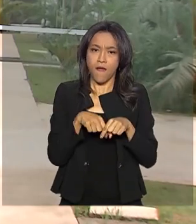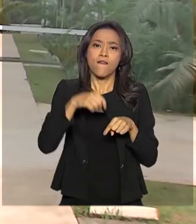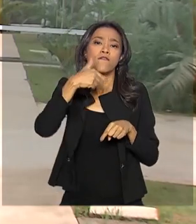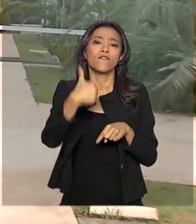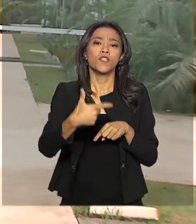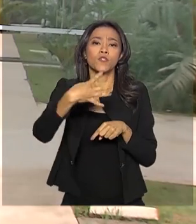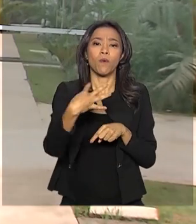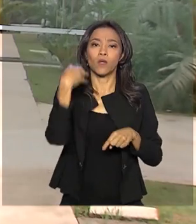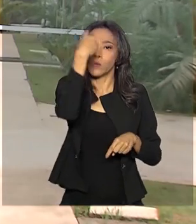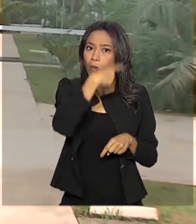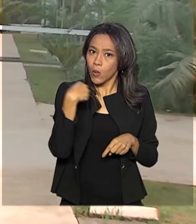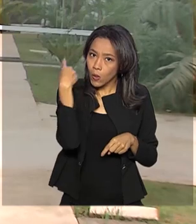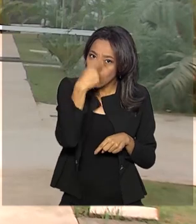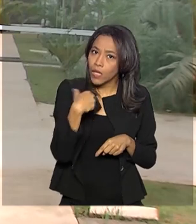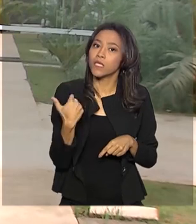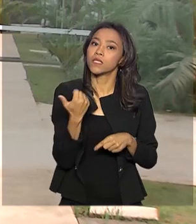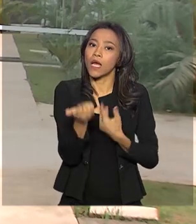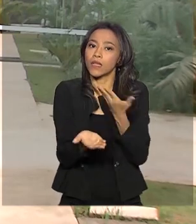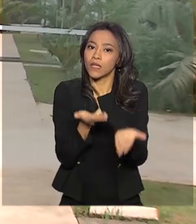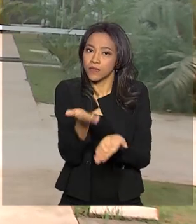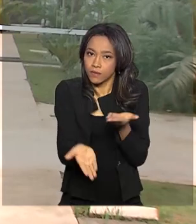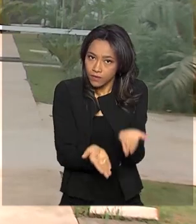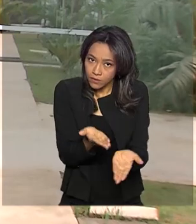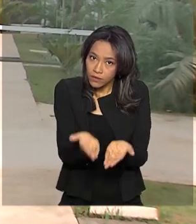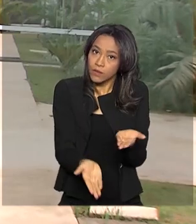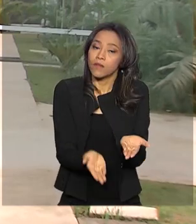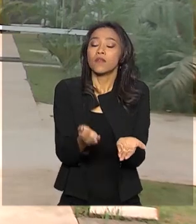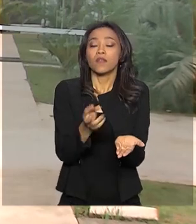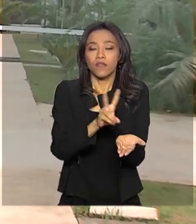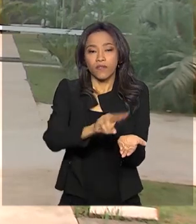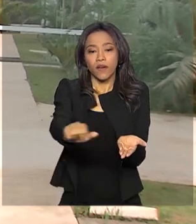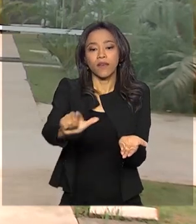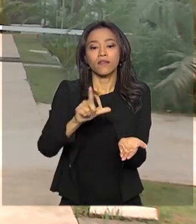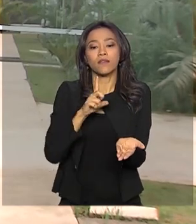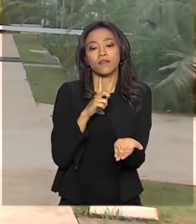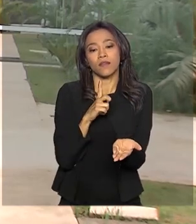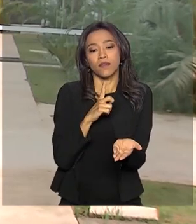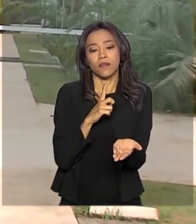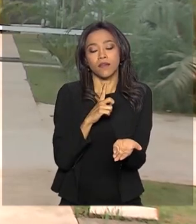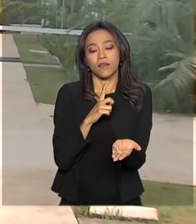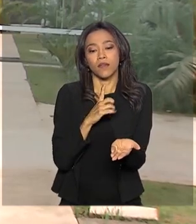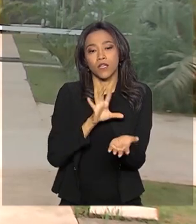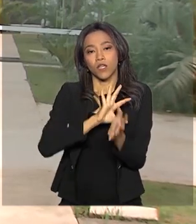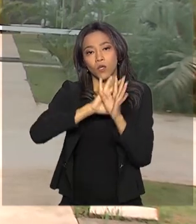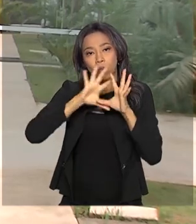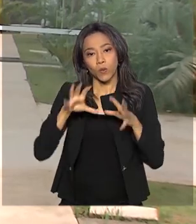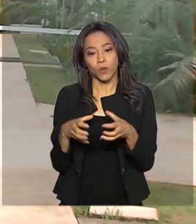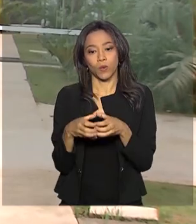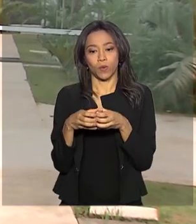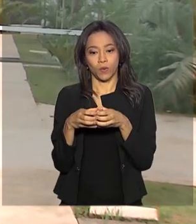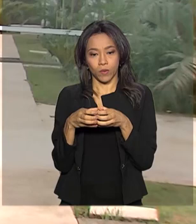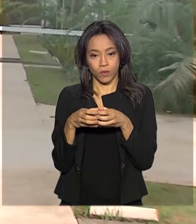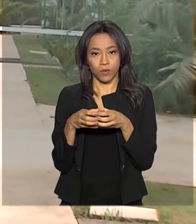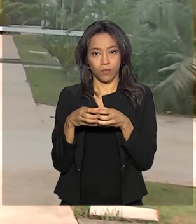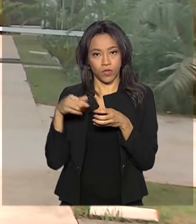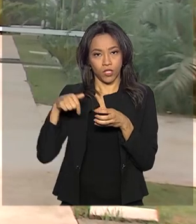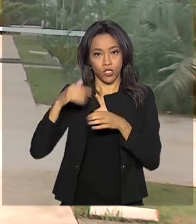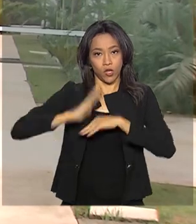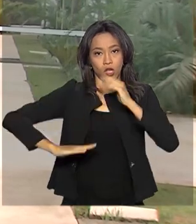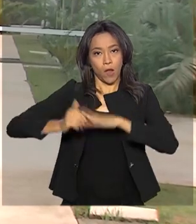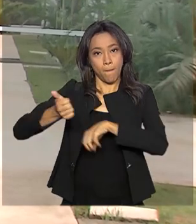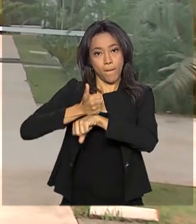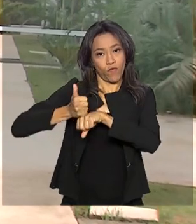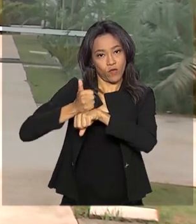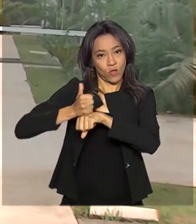horas por dia e contará com uma equipe multidisciplinar para o atendimento dessas